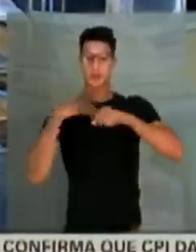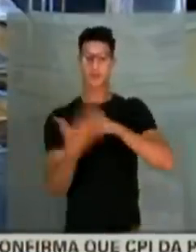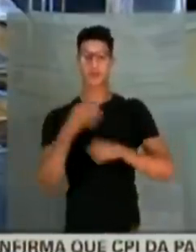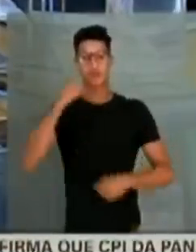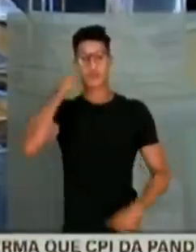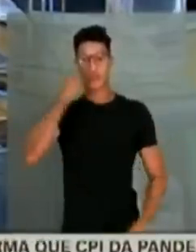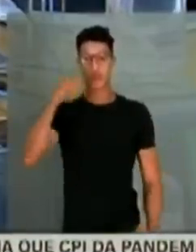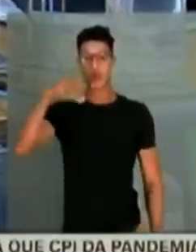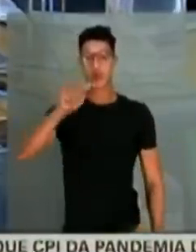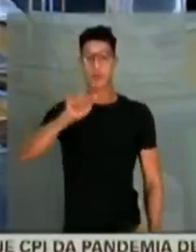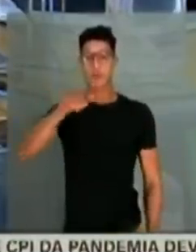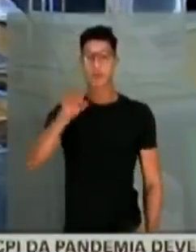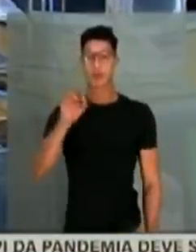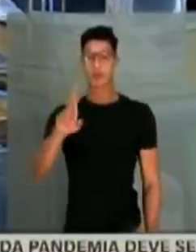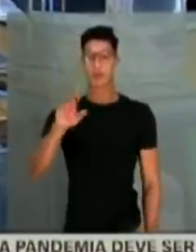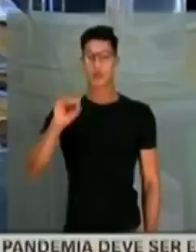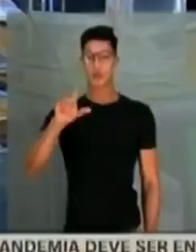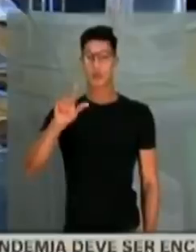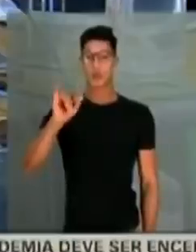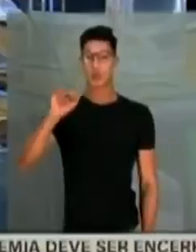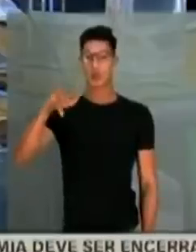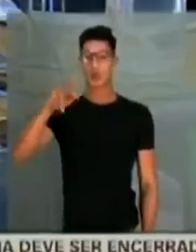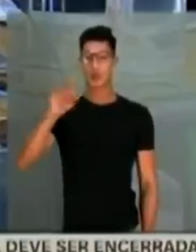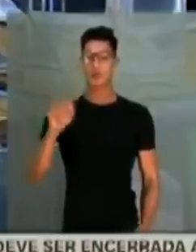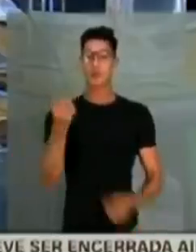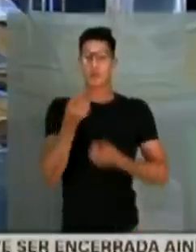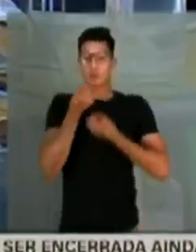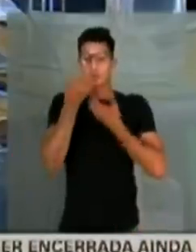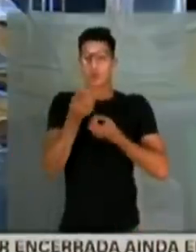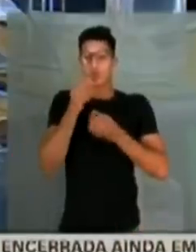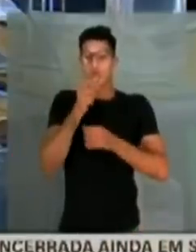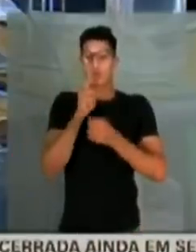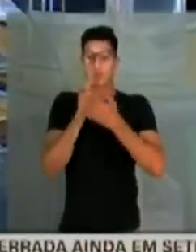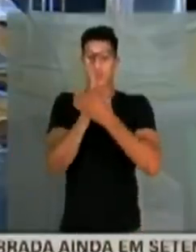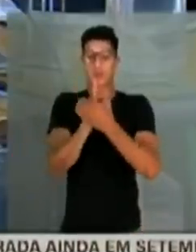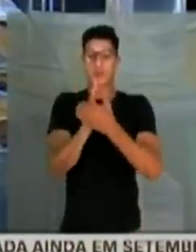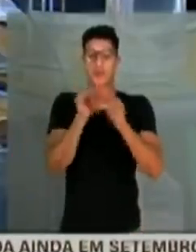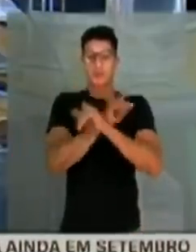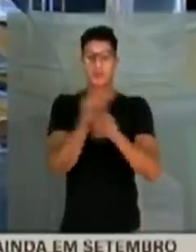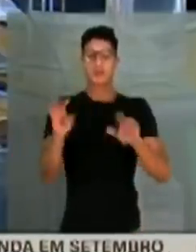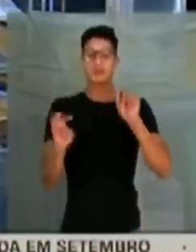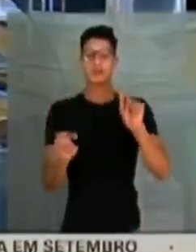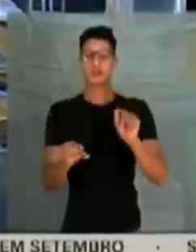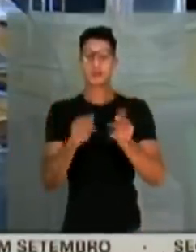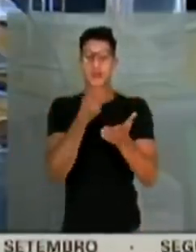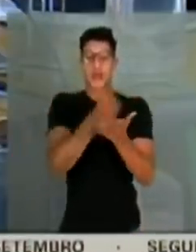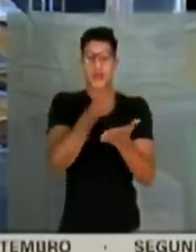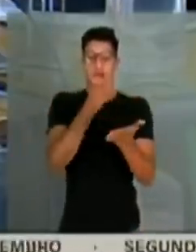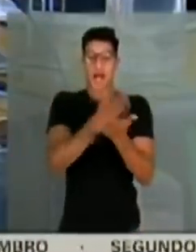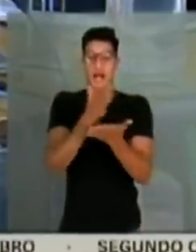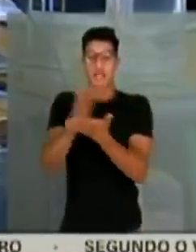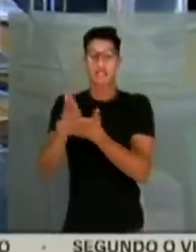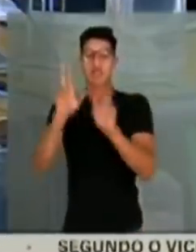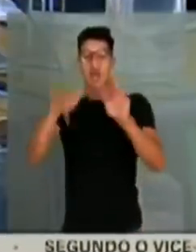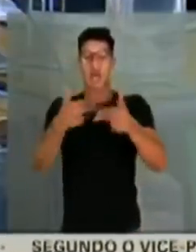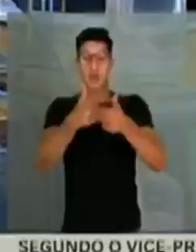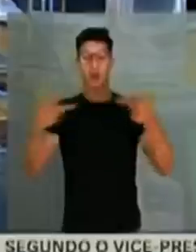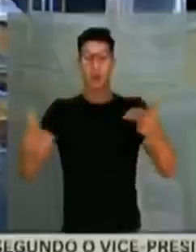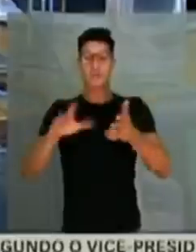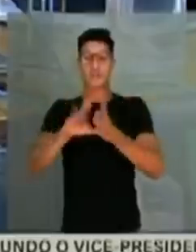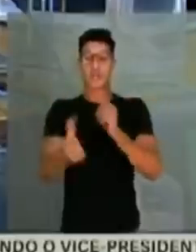que é o senador Major Olímpio. Um dos seus últimos discursos na tribuna, ele fez questão de registrar. Rachadinha é coisa de ladrão.